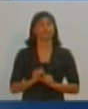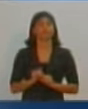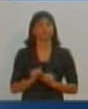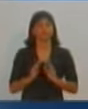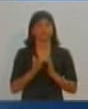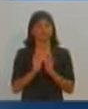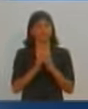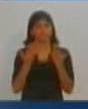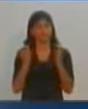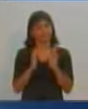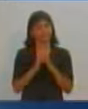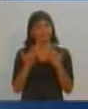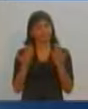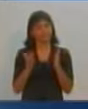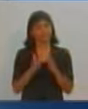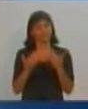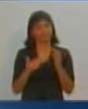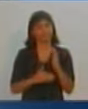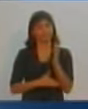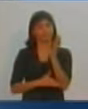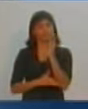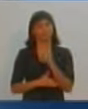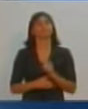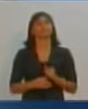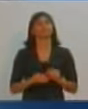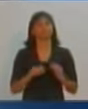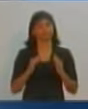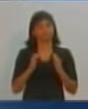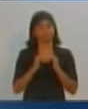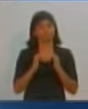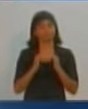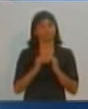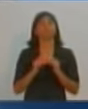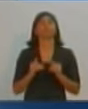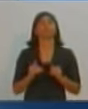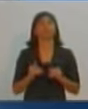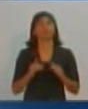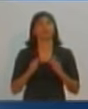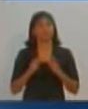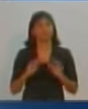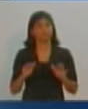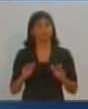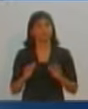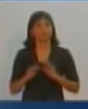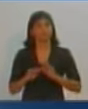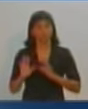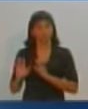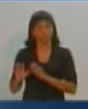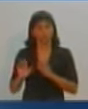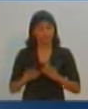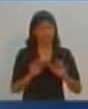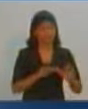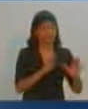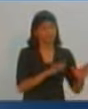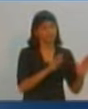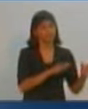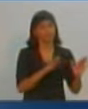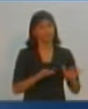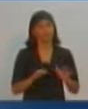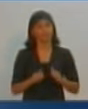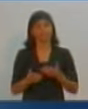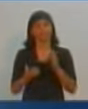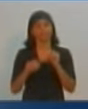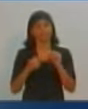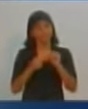necessitados, na área ambiental, na área urbanística, na área de consumidor, enfim, todas as áreas eu atuei como promotor de